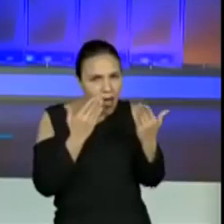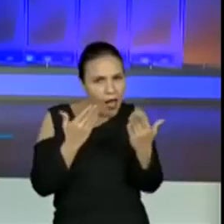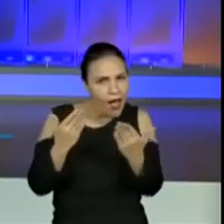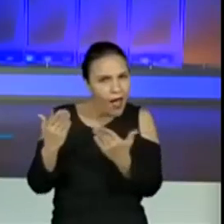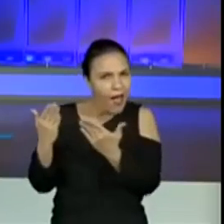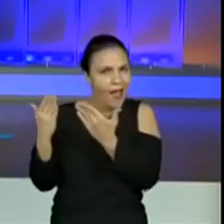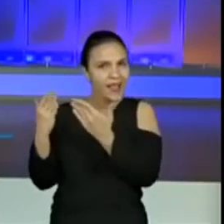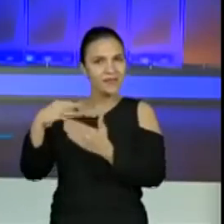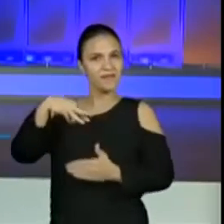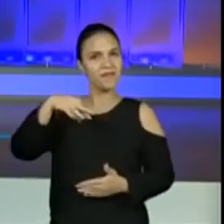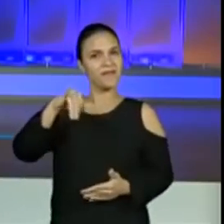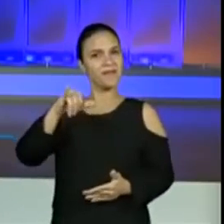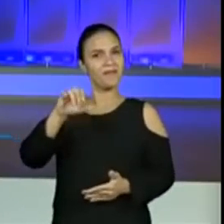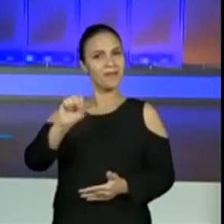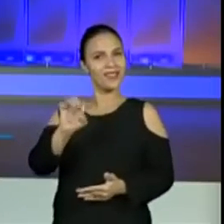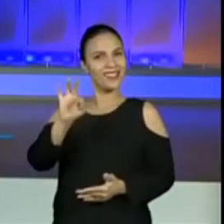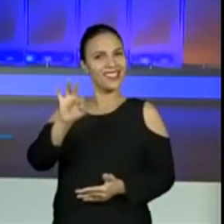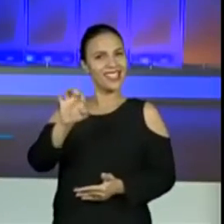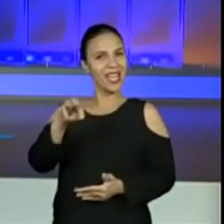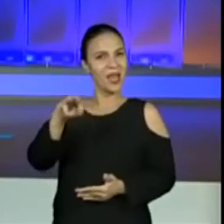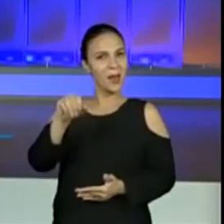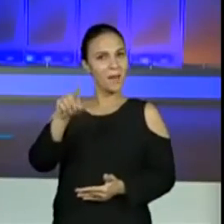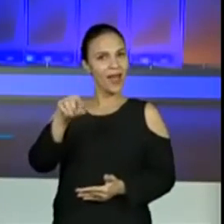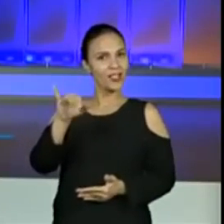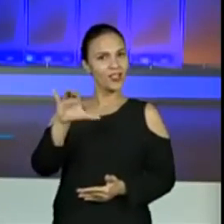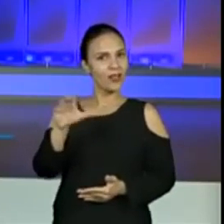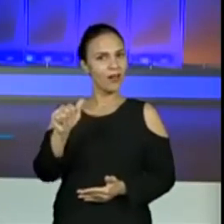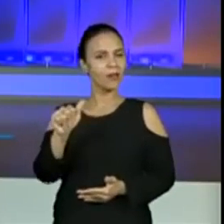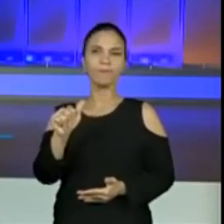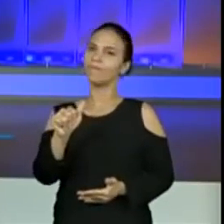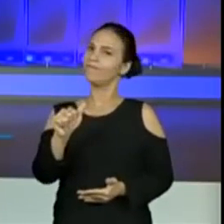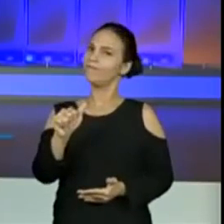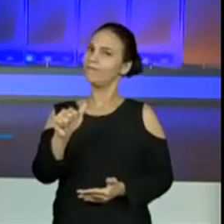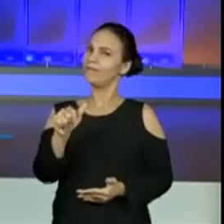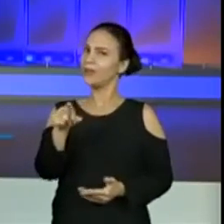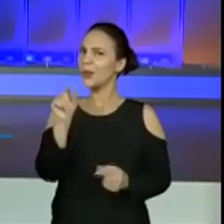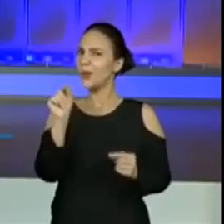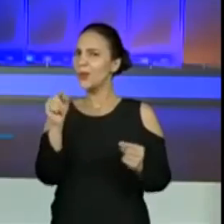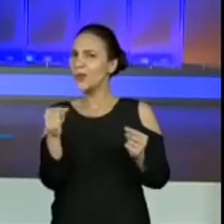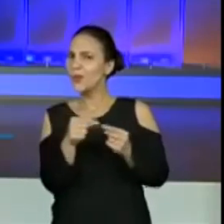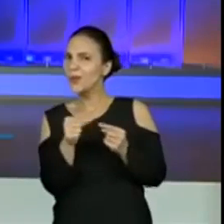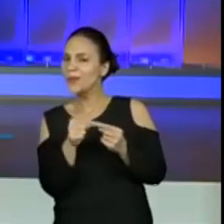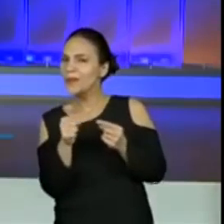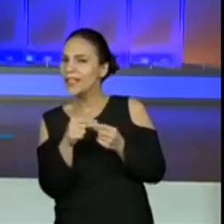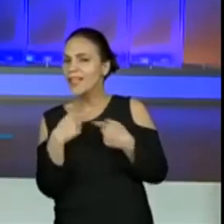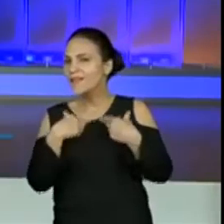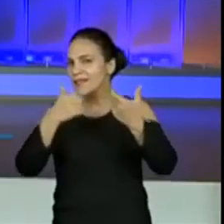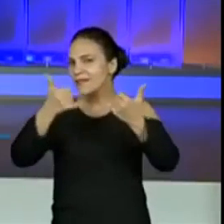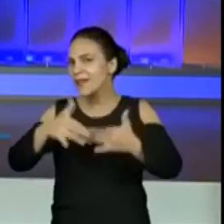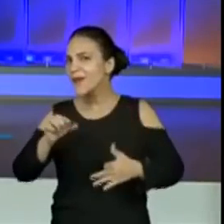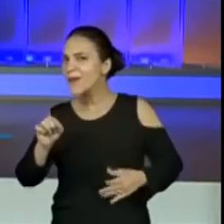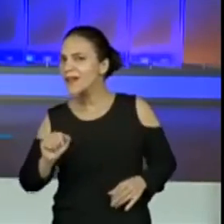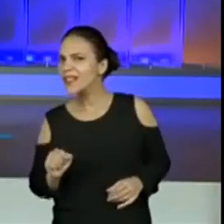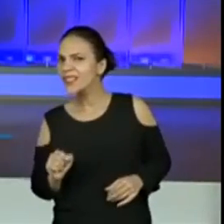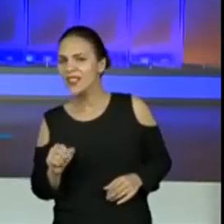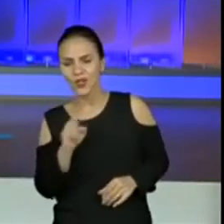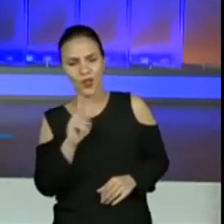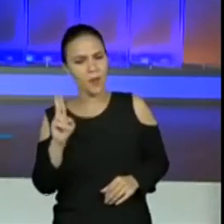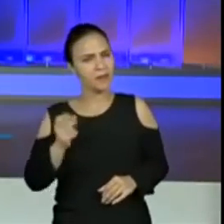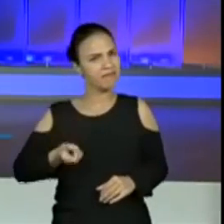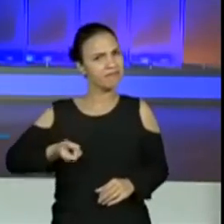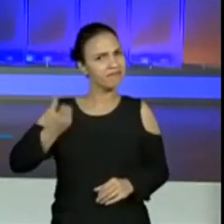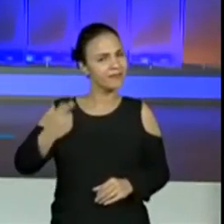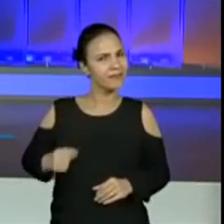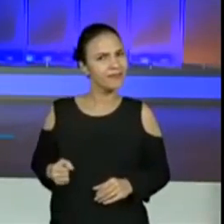Professores do quarto ano que estão aqui no chat. E alunos também. Do que será que eu vou falar hoje? Por que esse nome tão diferente?